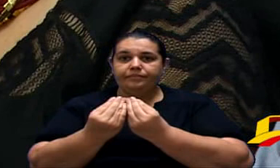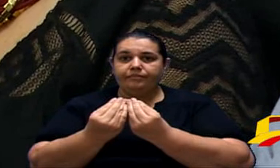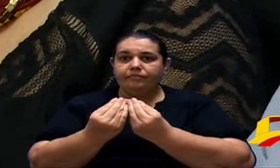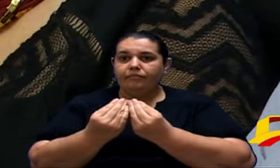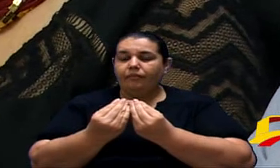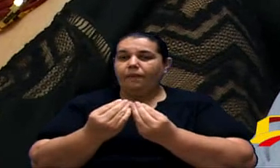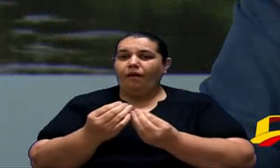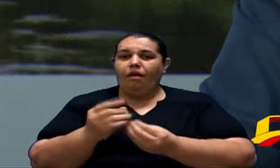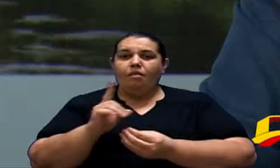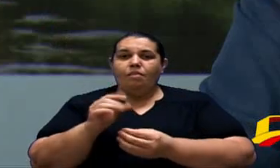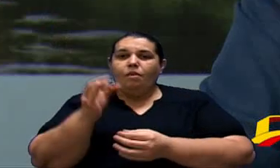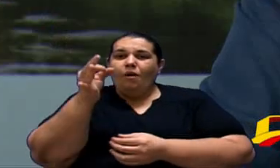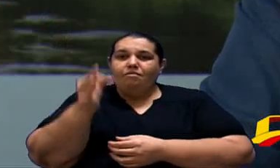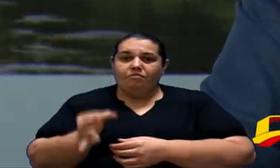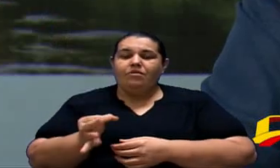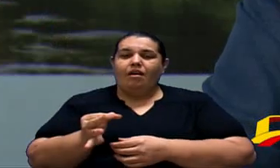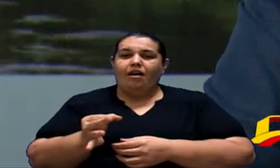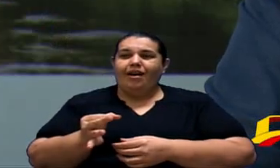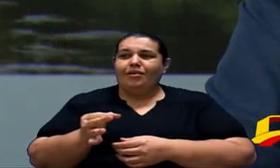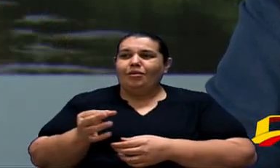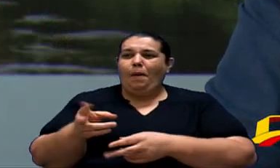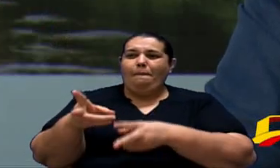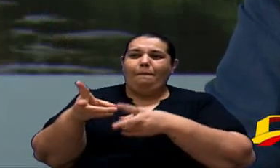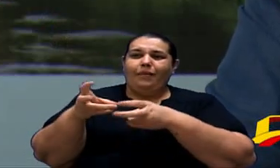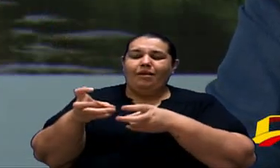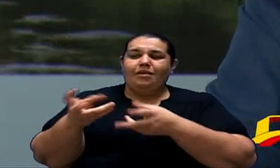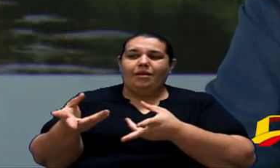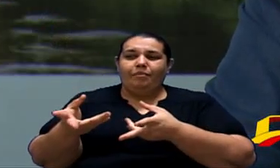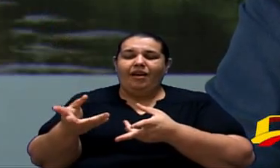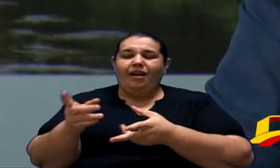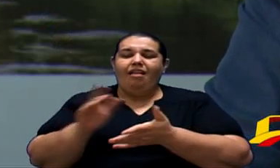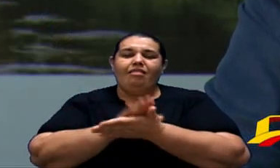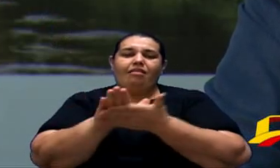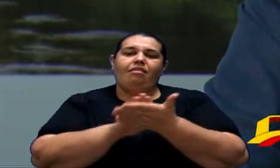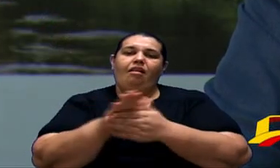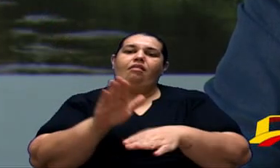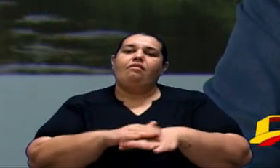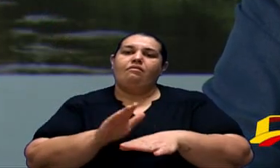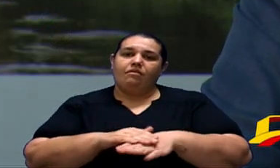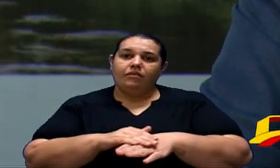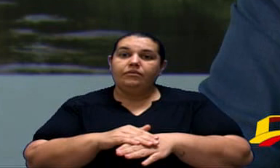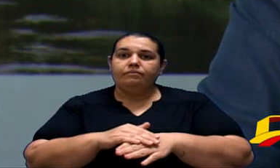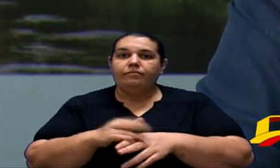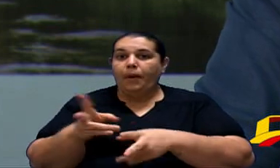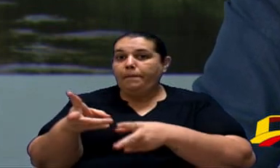Deixar Passar Acontecer Uma situação Dessa Dessas Pessoas Perder Seus Empregos